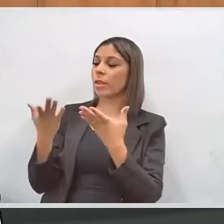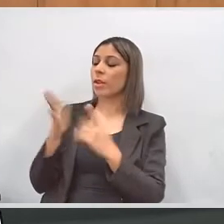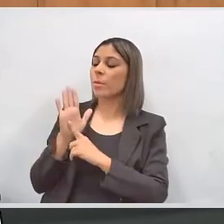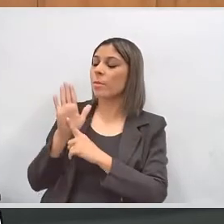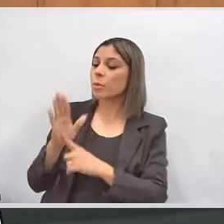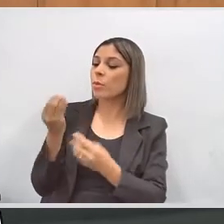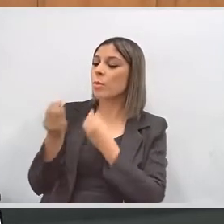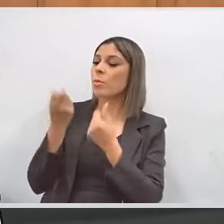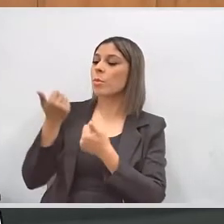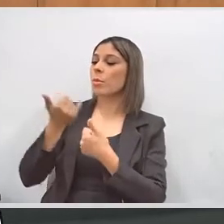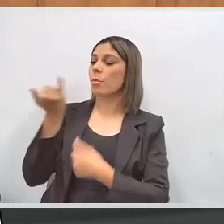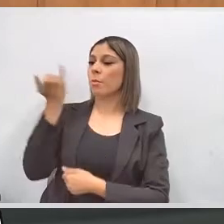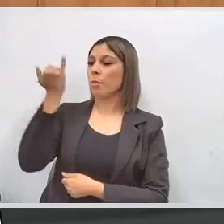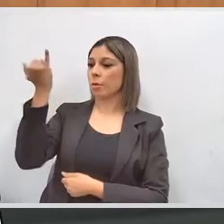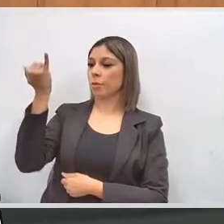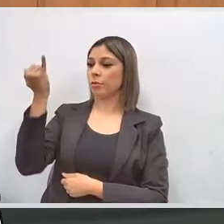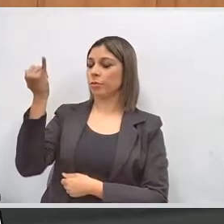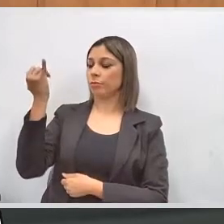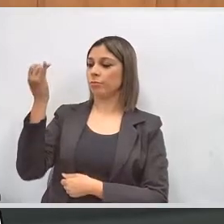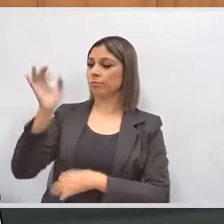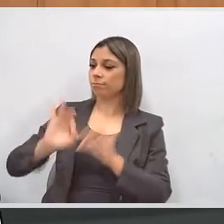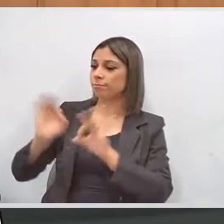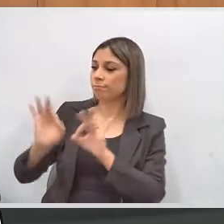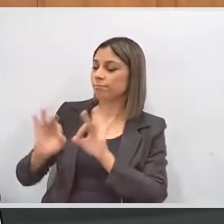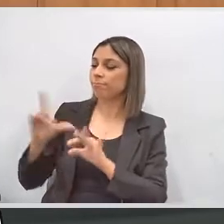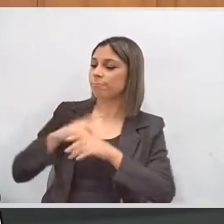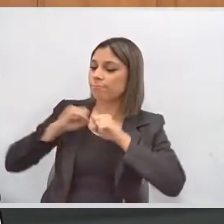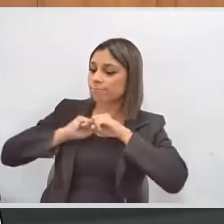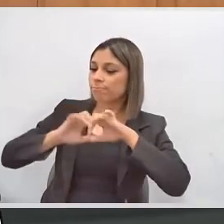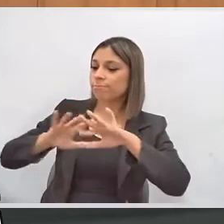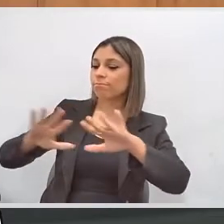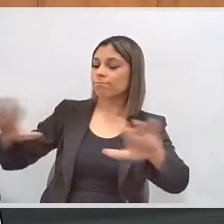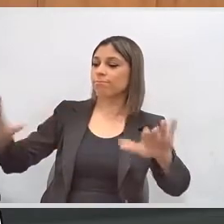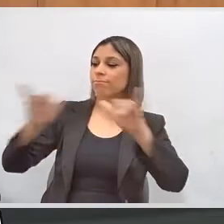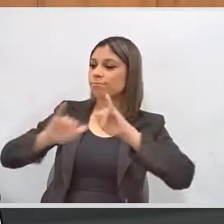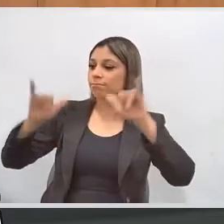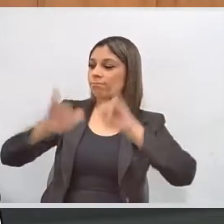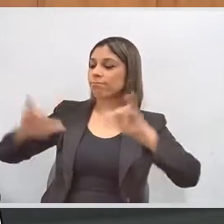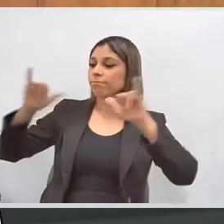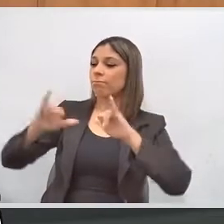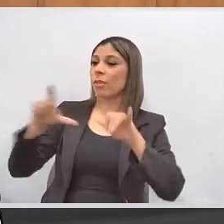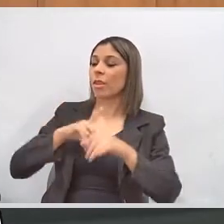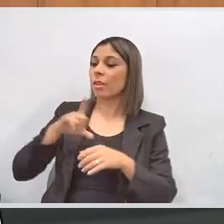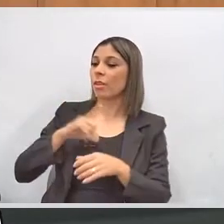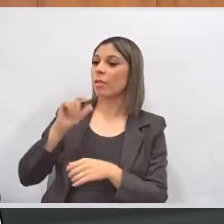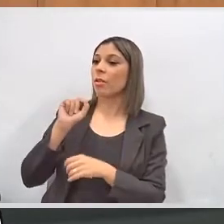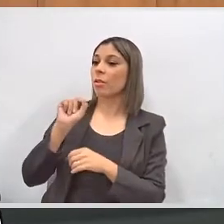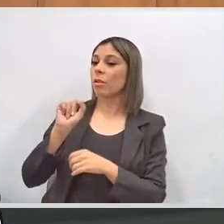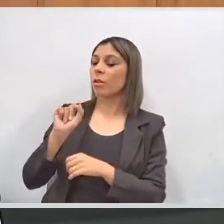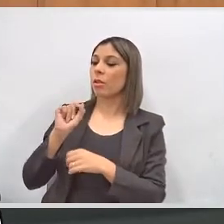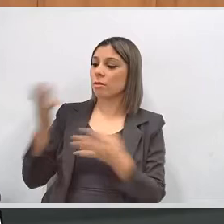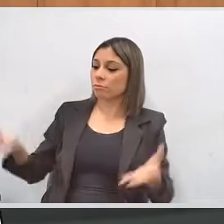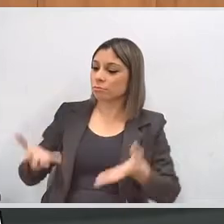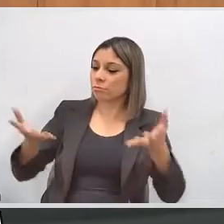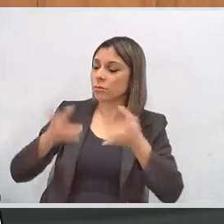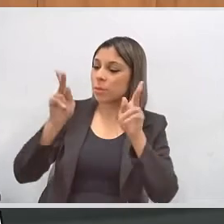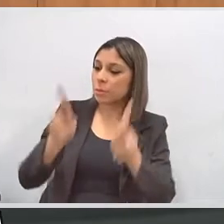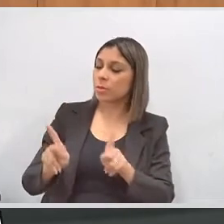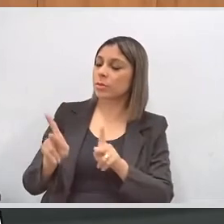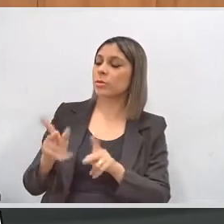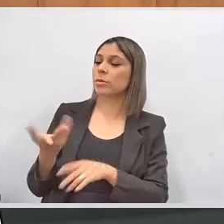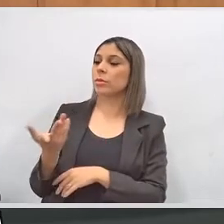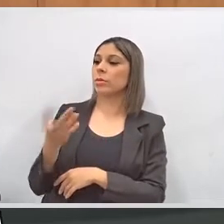a relevância da campanha amplamente difundida para estimular a transferência de eleitores com deficiência